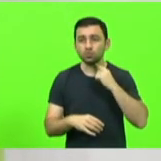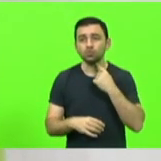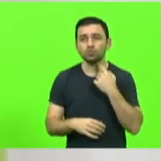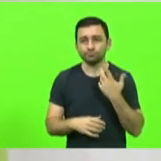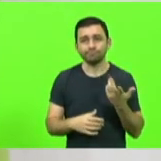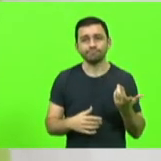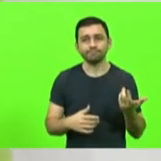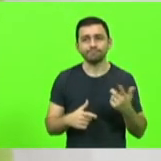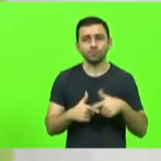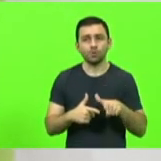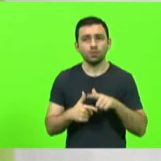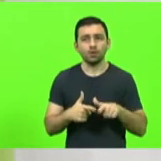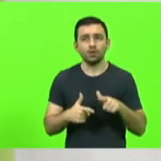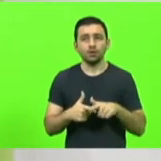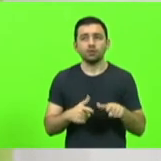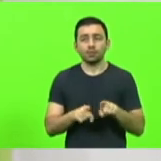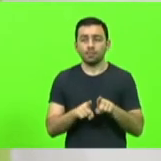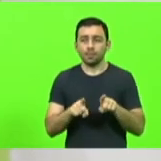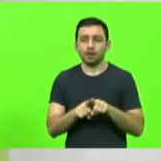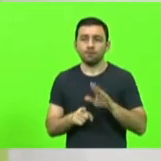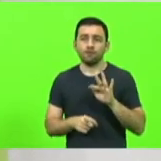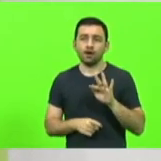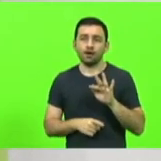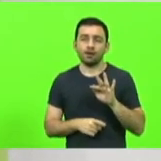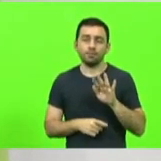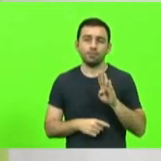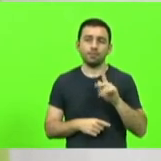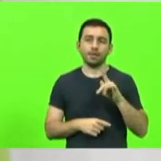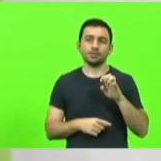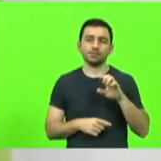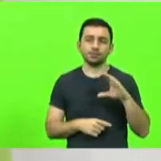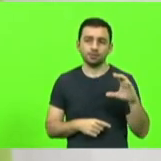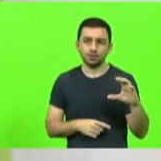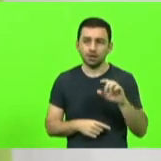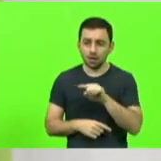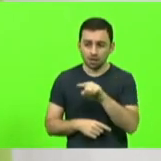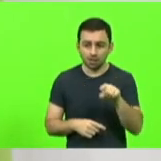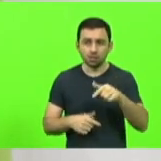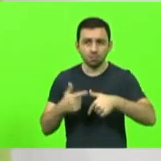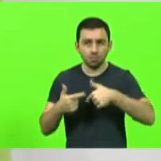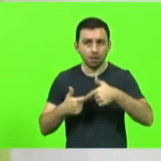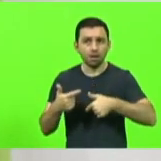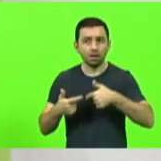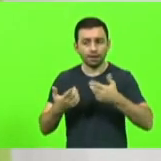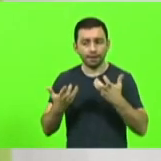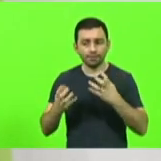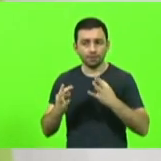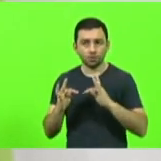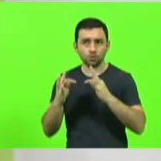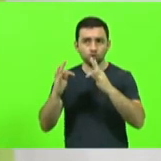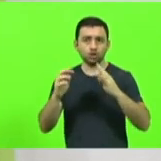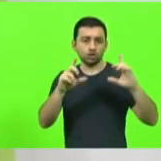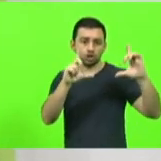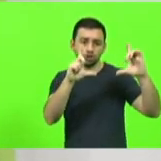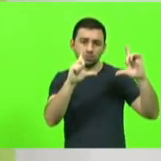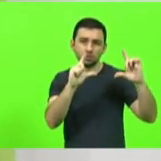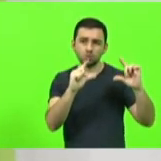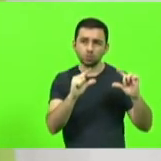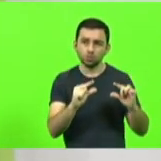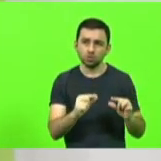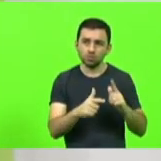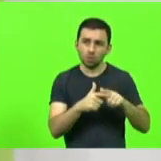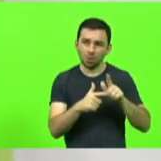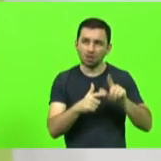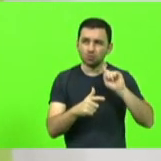presidente está também trabalhando com a tecnologia na redução disso hoje com todo esse